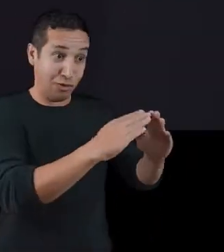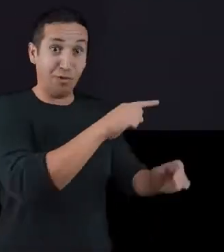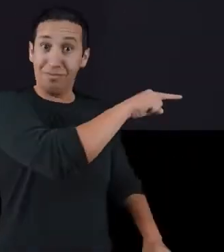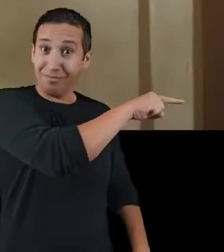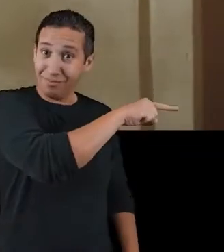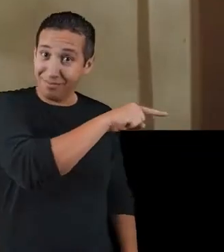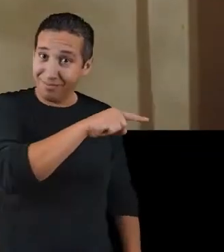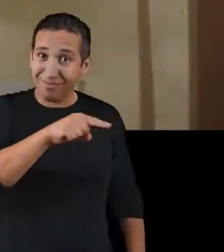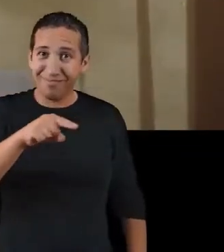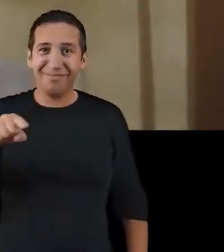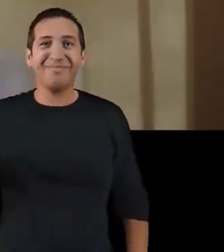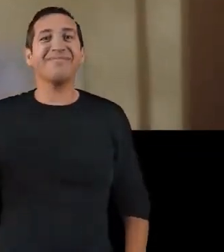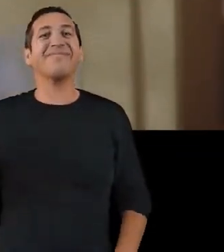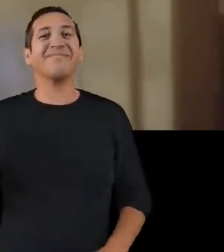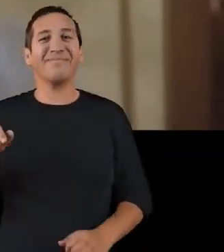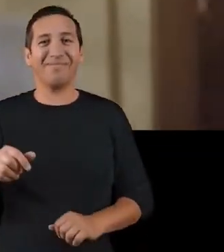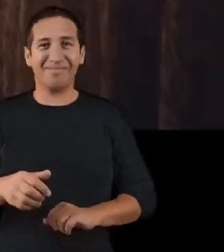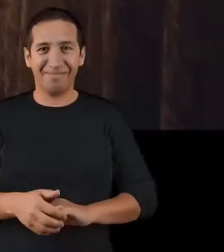vizinhos.